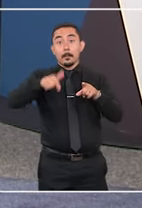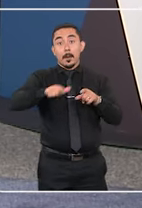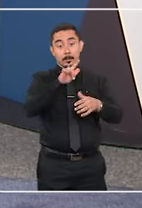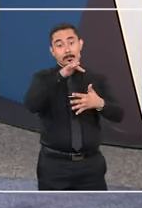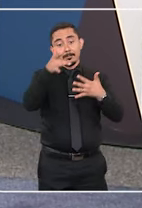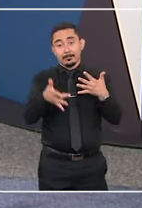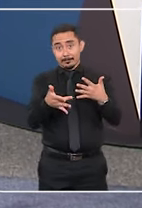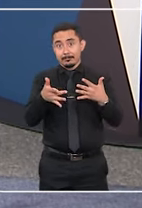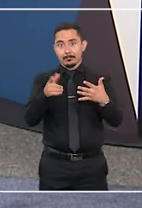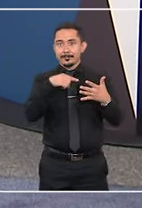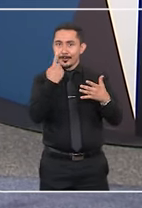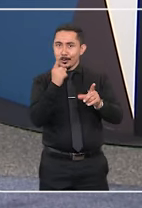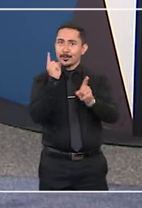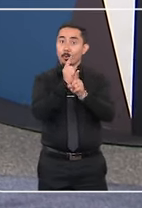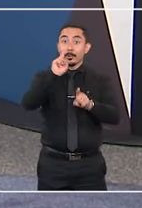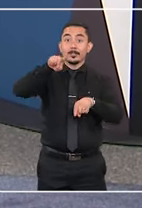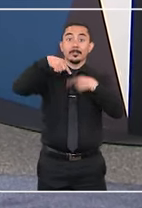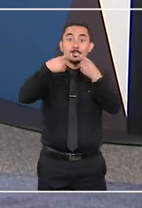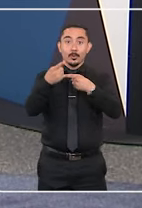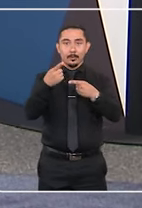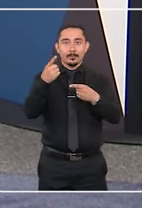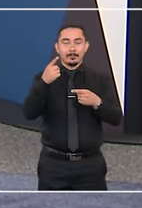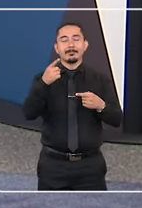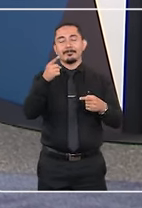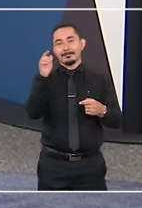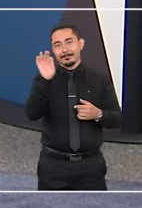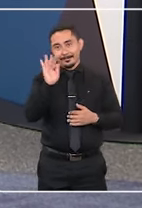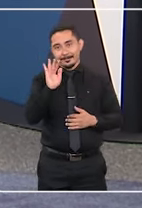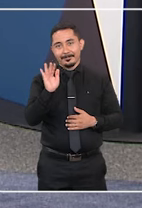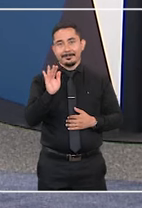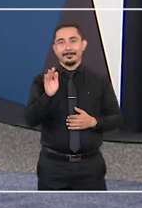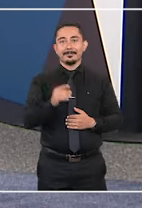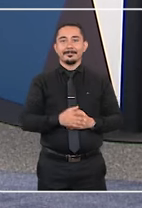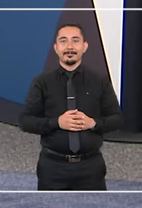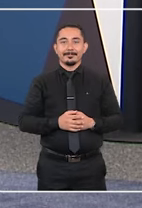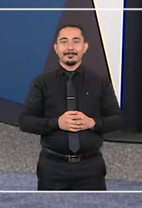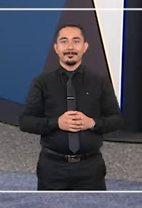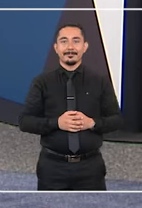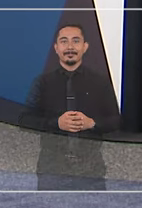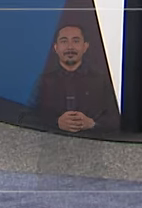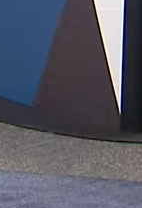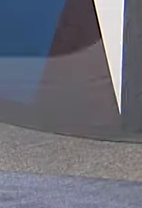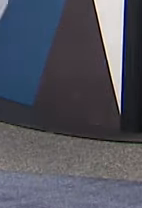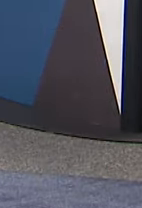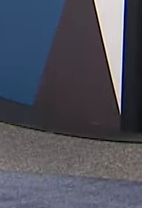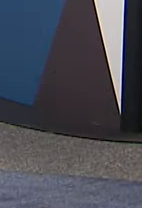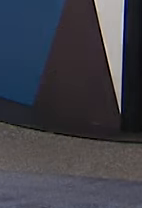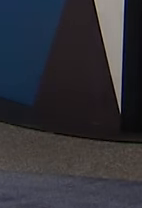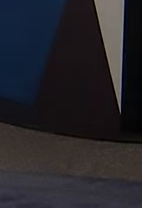sociais. Nos encontramos de novo no próximo programa. Até semana que vem. Tchau, tchau.